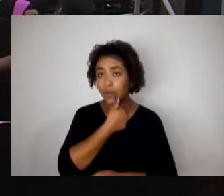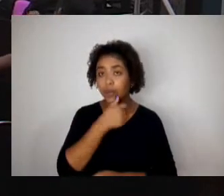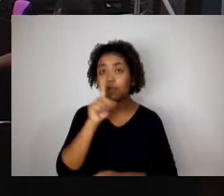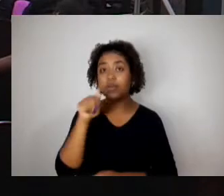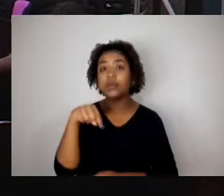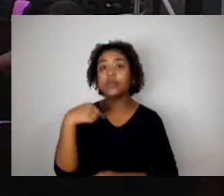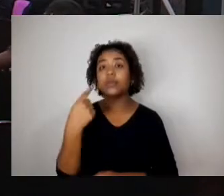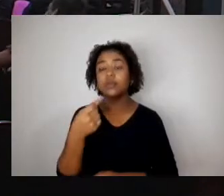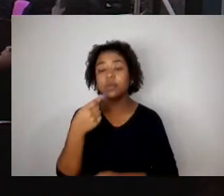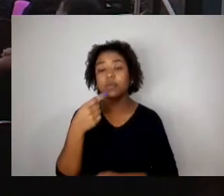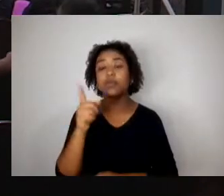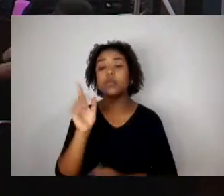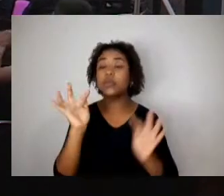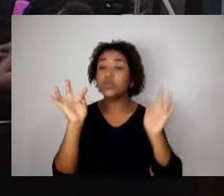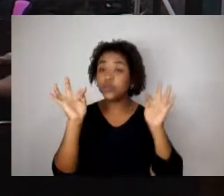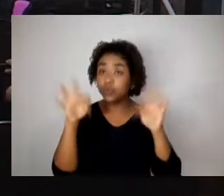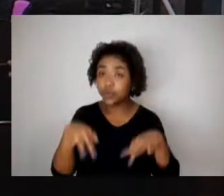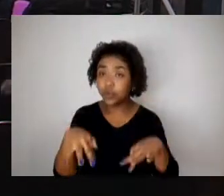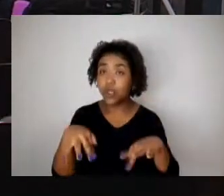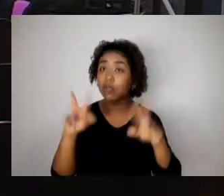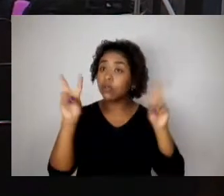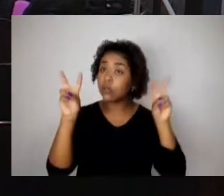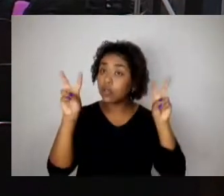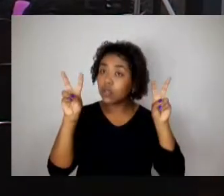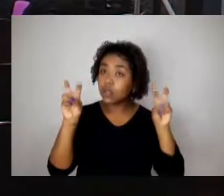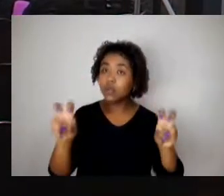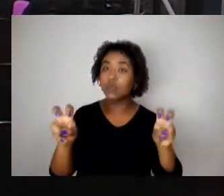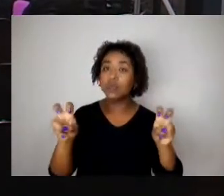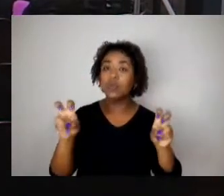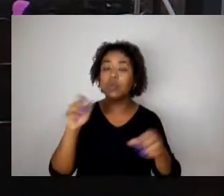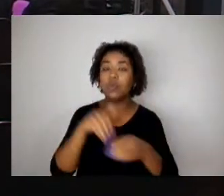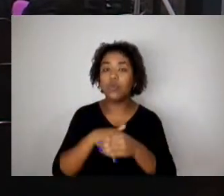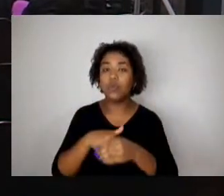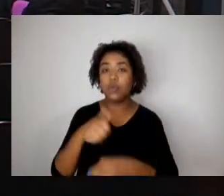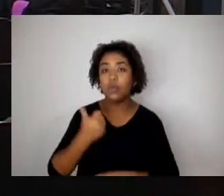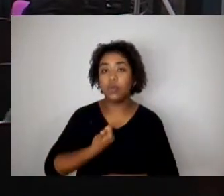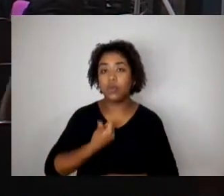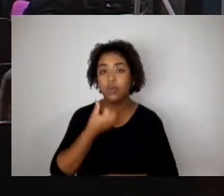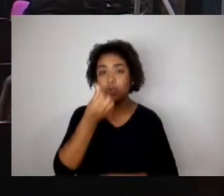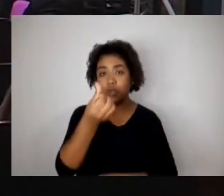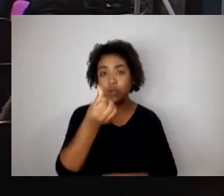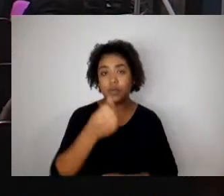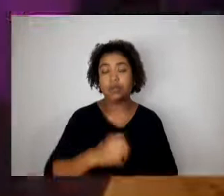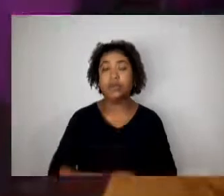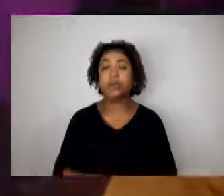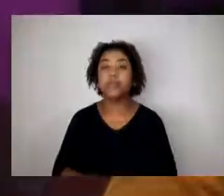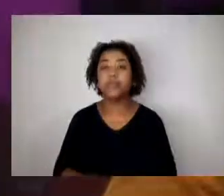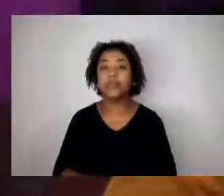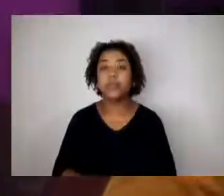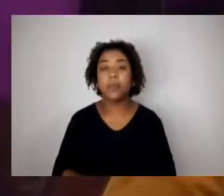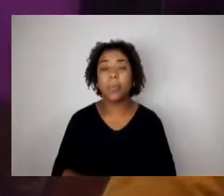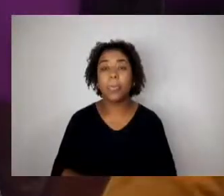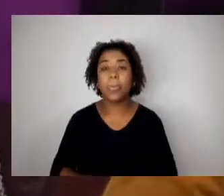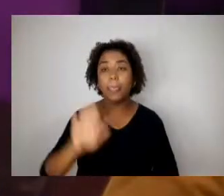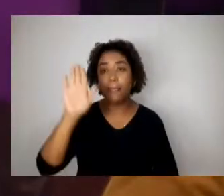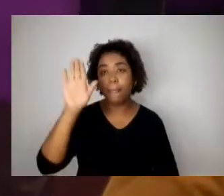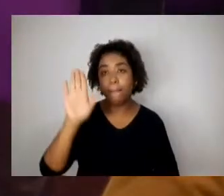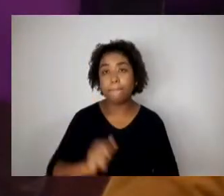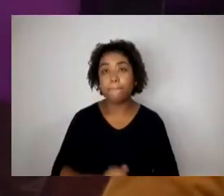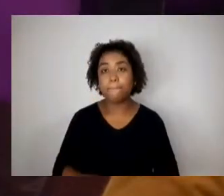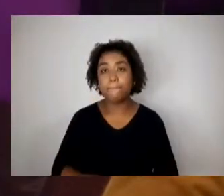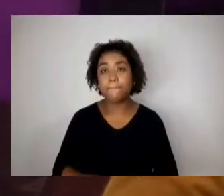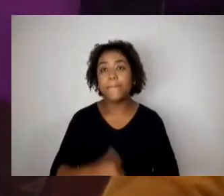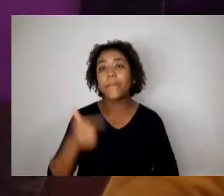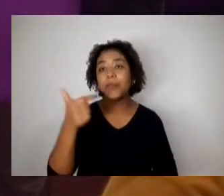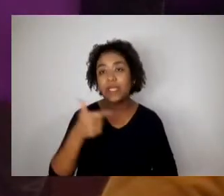encerrado esse assunto, nós vamos votar o número 6. Pela vereadora Cida Oliveira. É verdade, eu estou fazendo o segundo pela ordem.